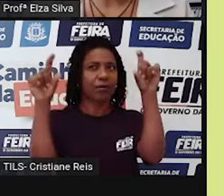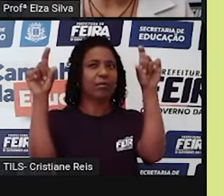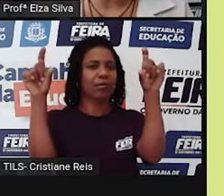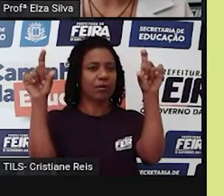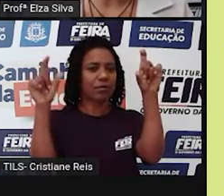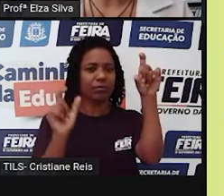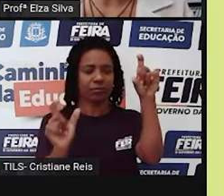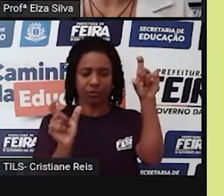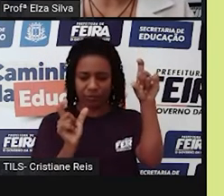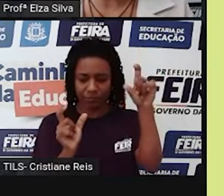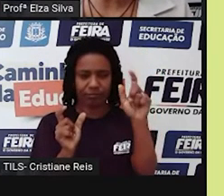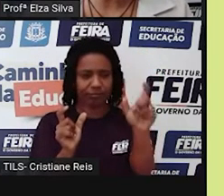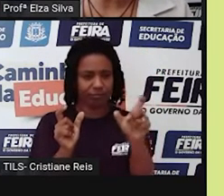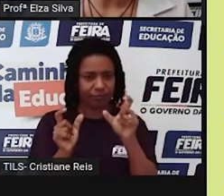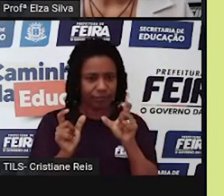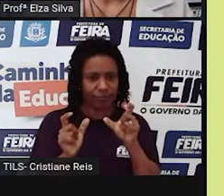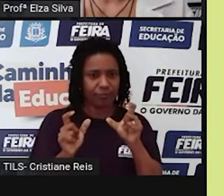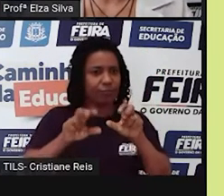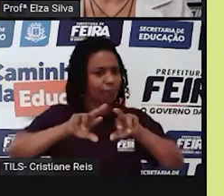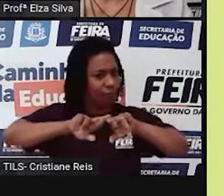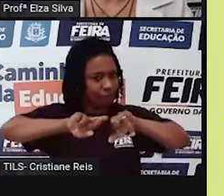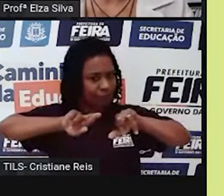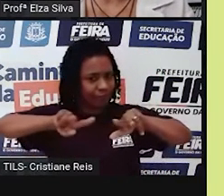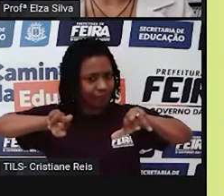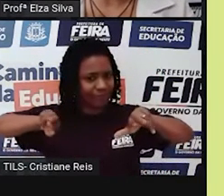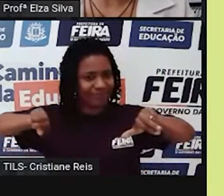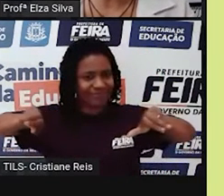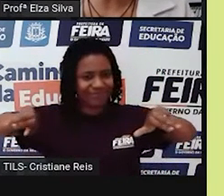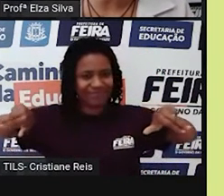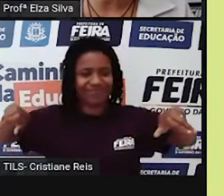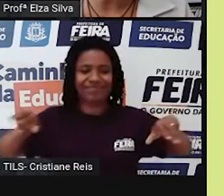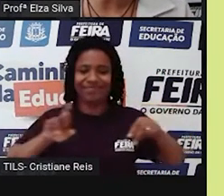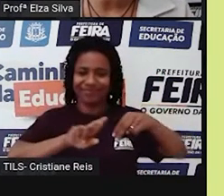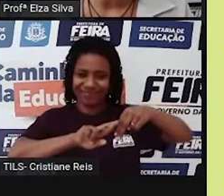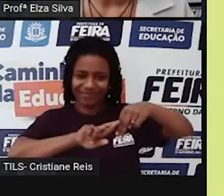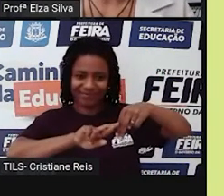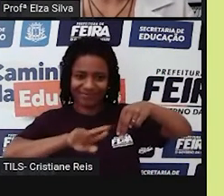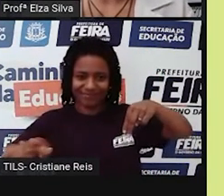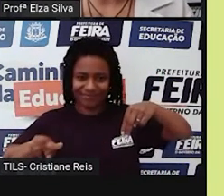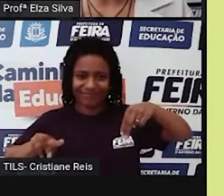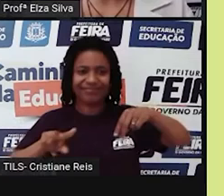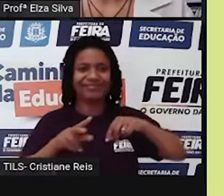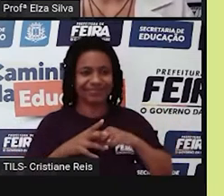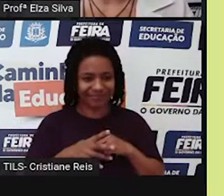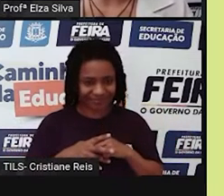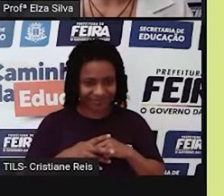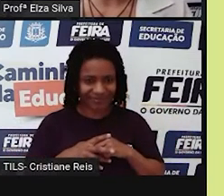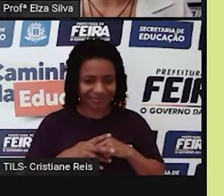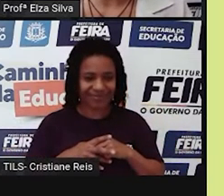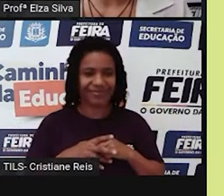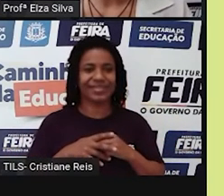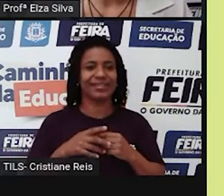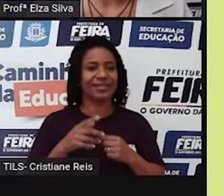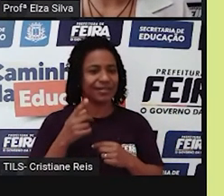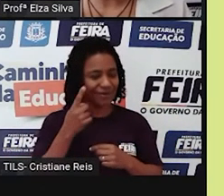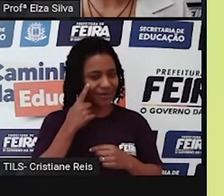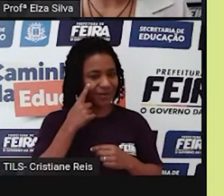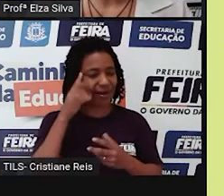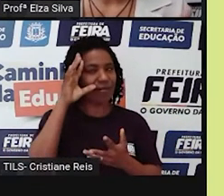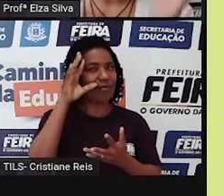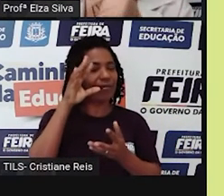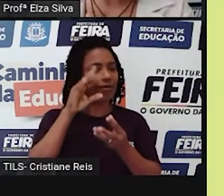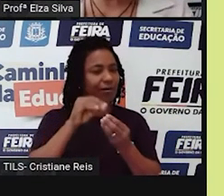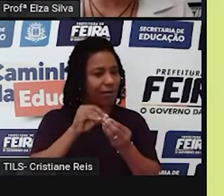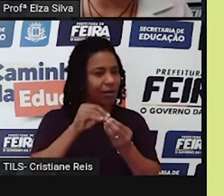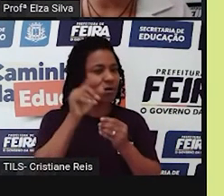esse texto vai falar sobre diversidade vai falar sobre as diferenças que existem entre nós. Ok?